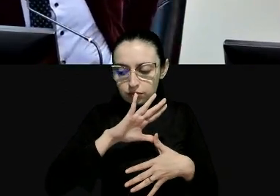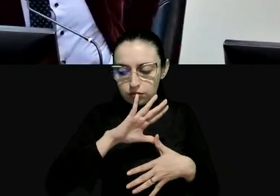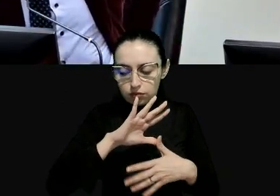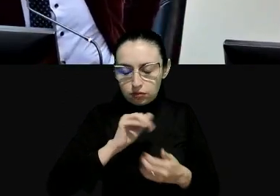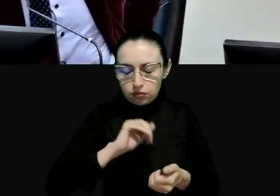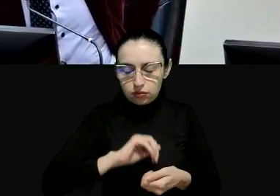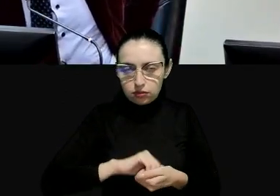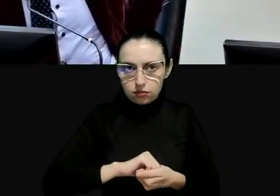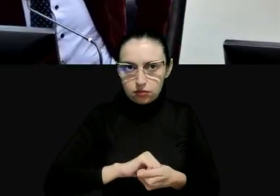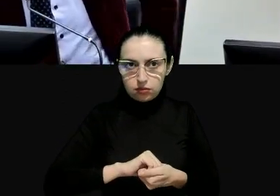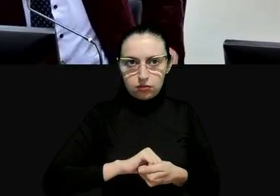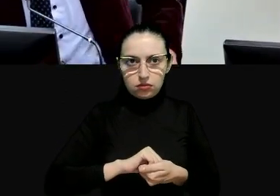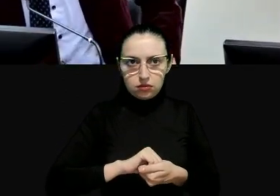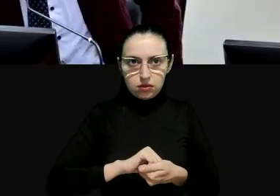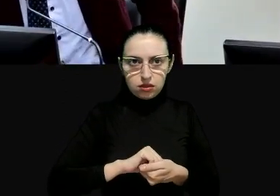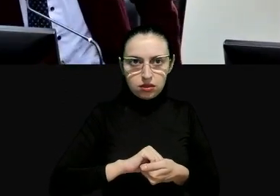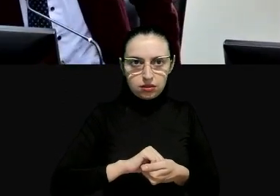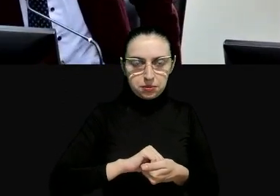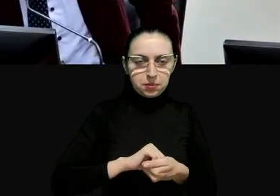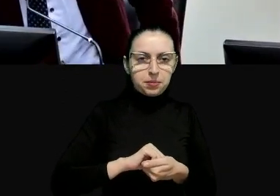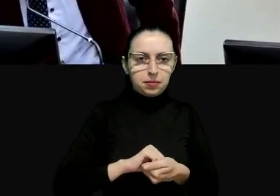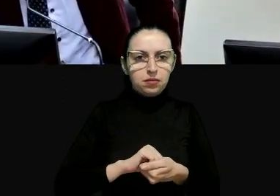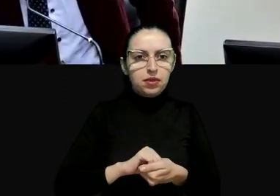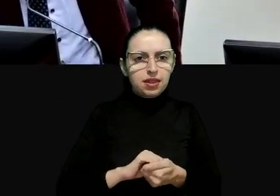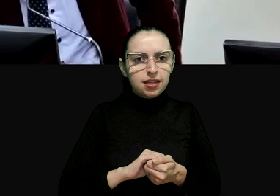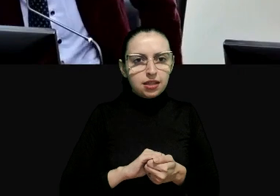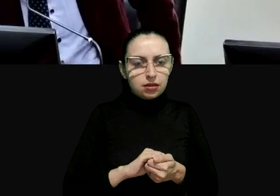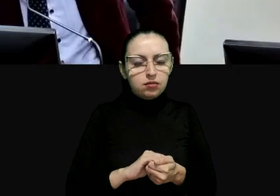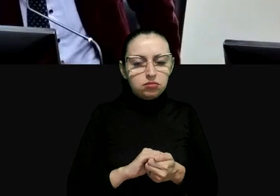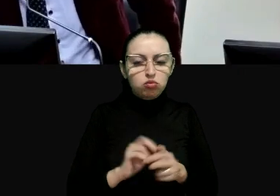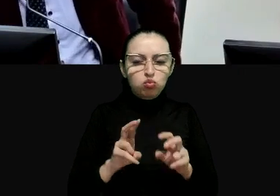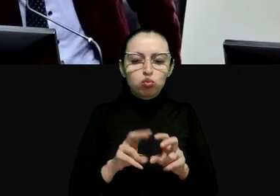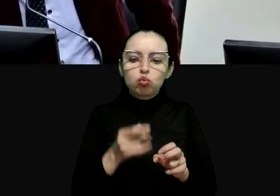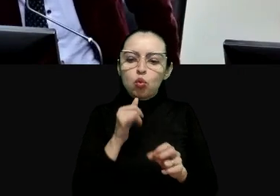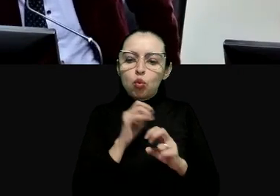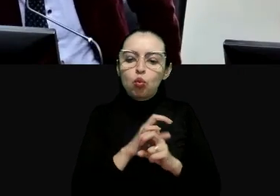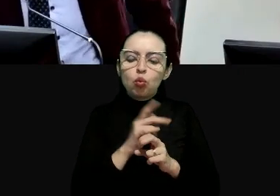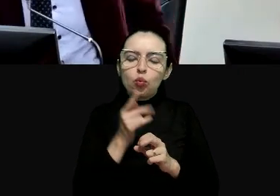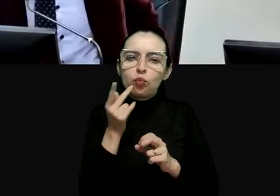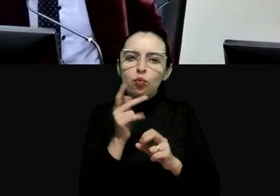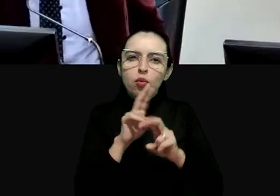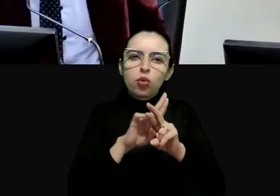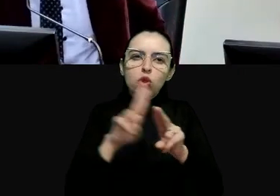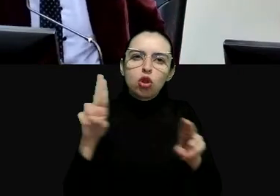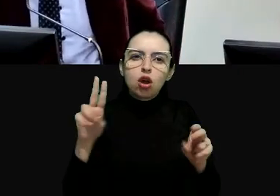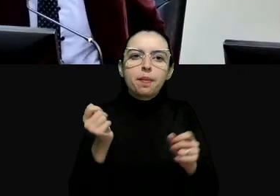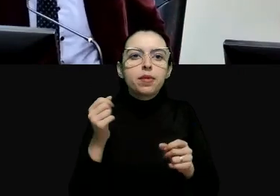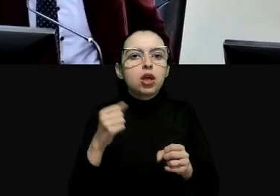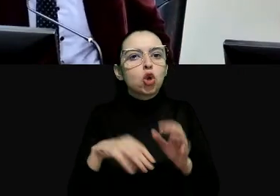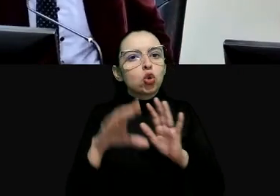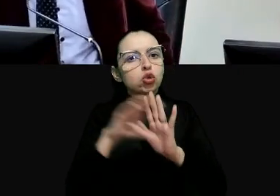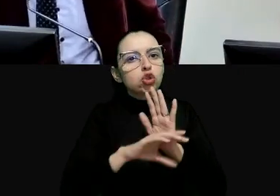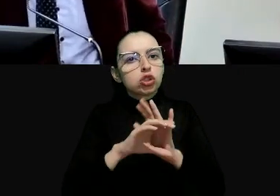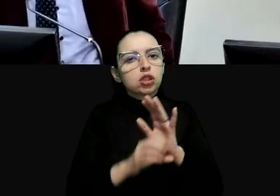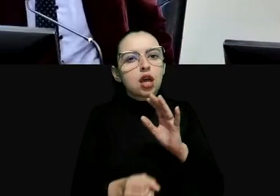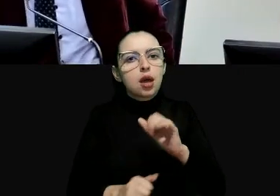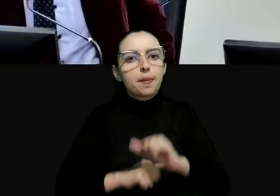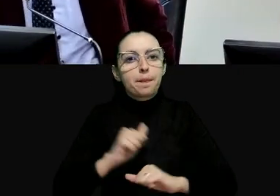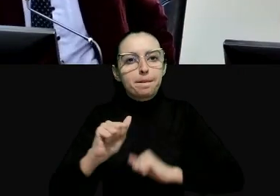se chama ele isso se chama constitucionalismo transformador